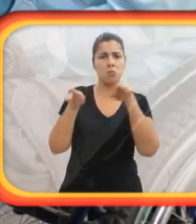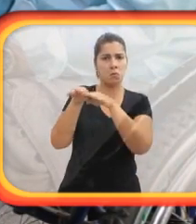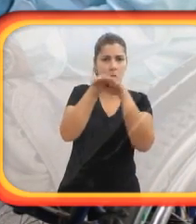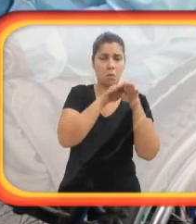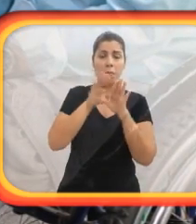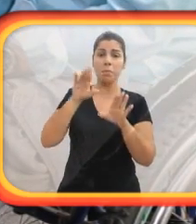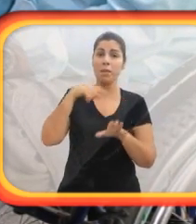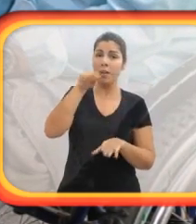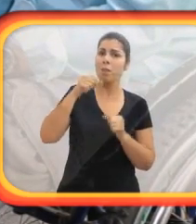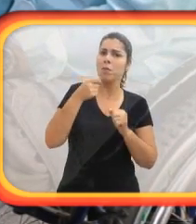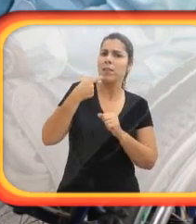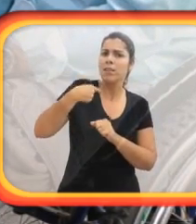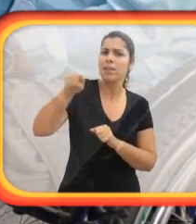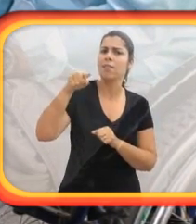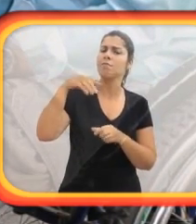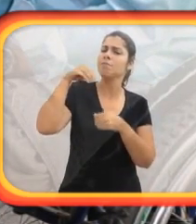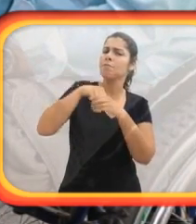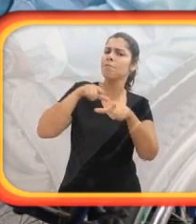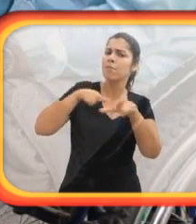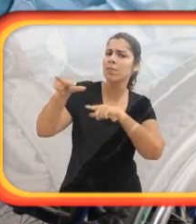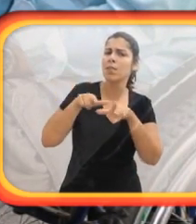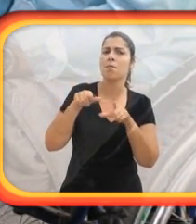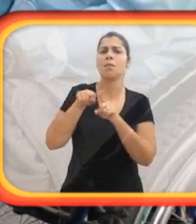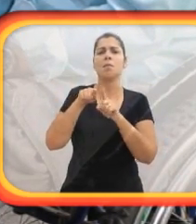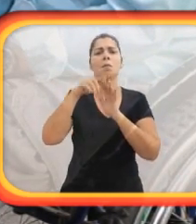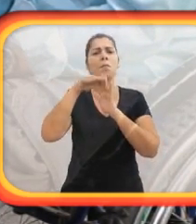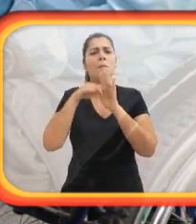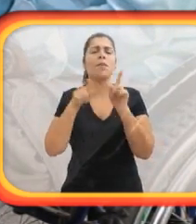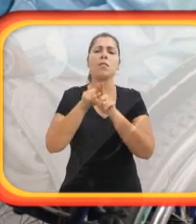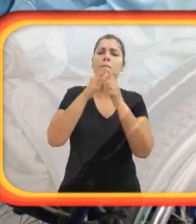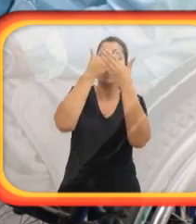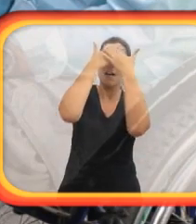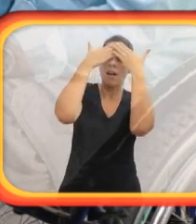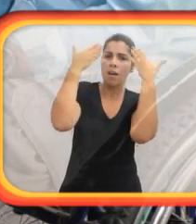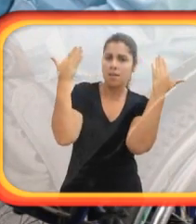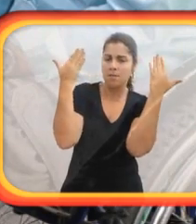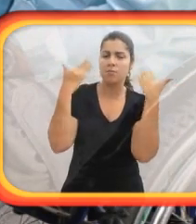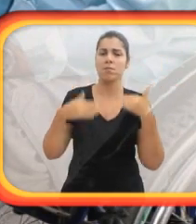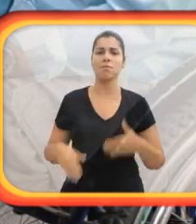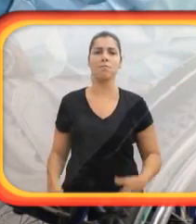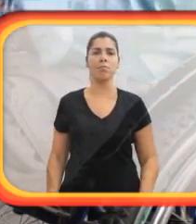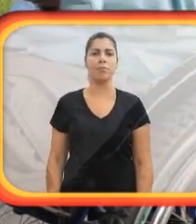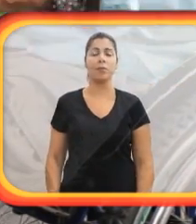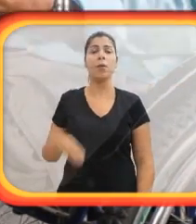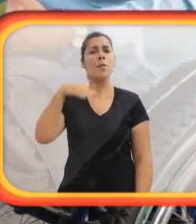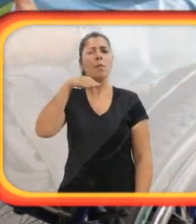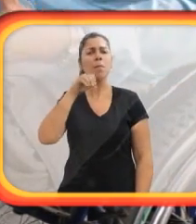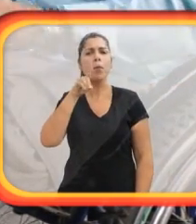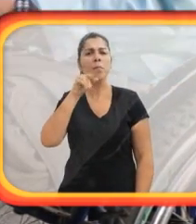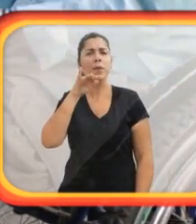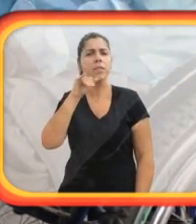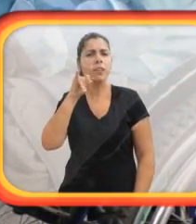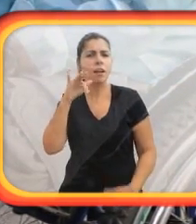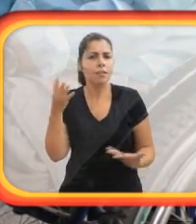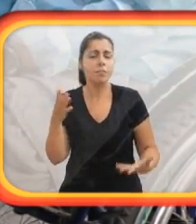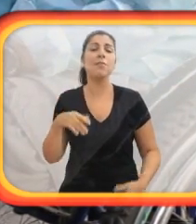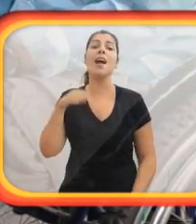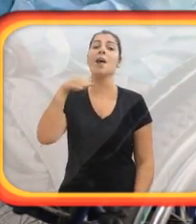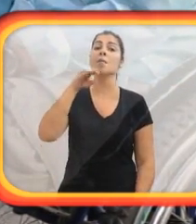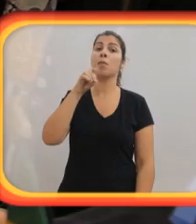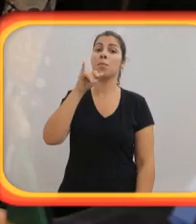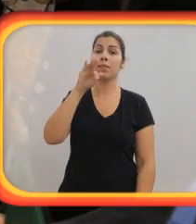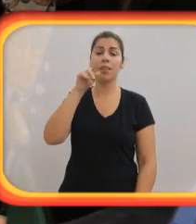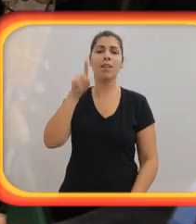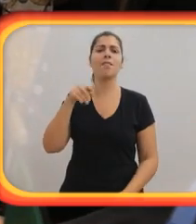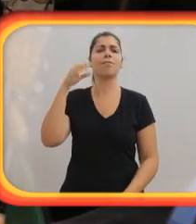as outras pessoas, para que elas possam ir e retornar do seu trabalho, de um programa de lazer. Mobilidade. Mobilidade, certamente,